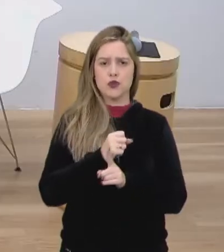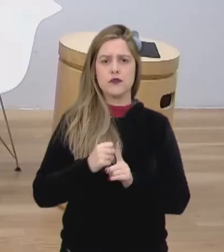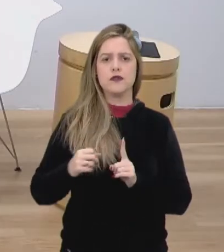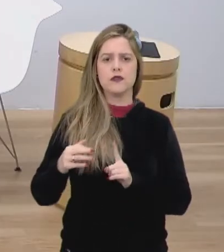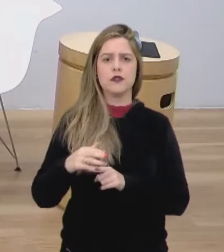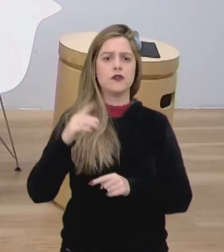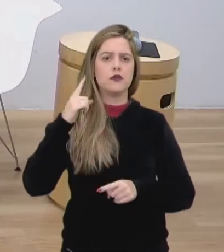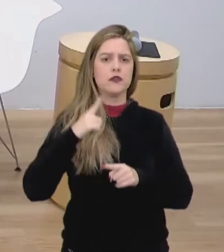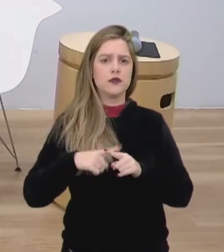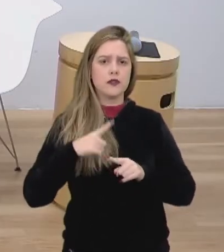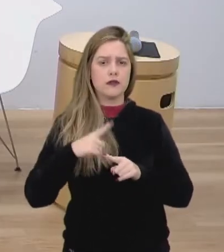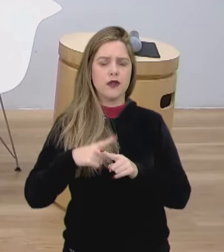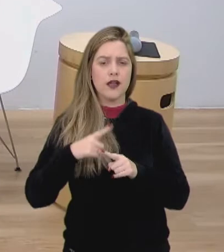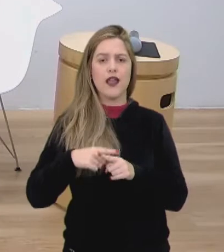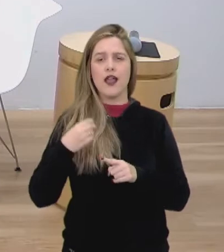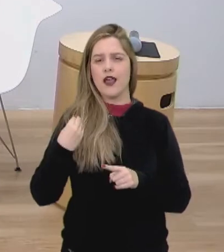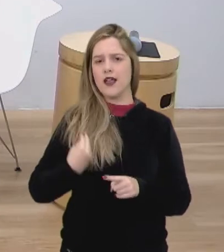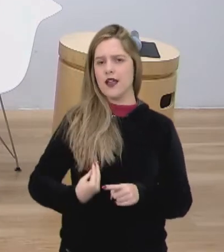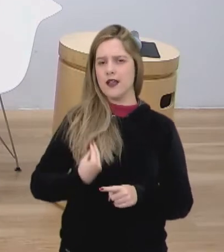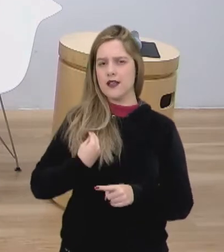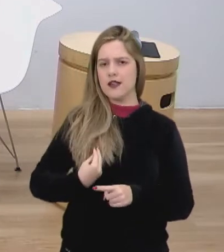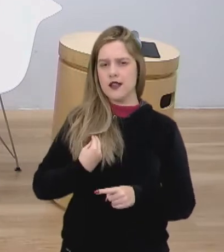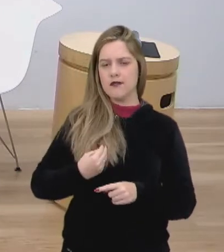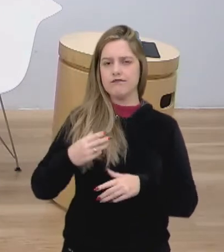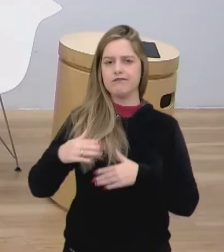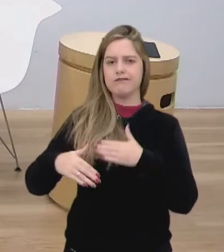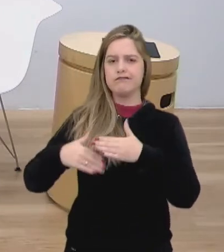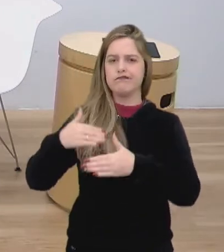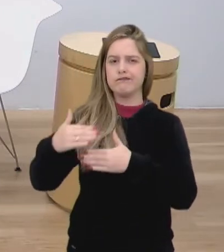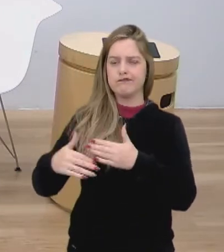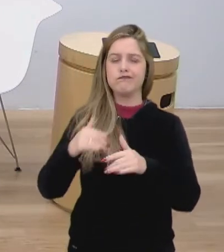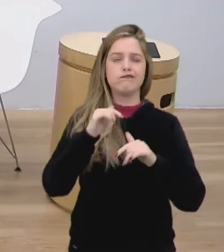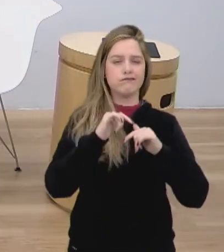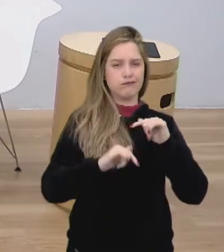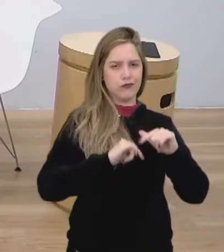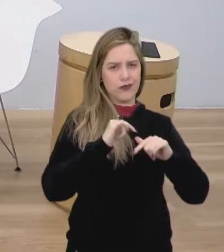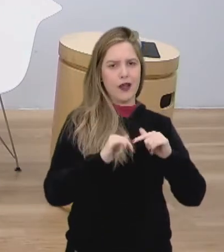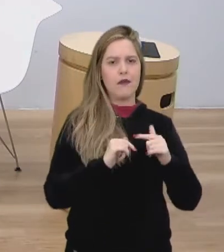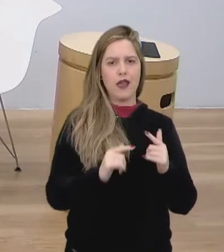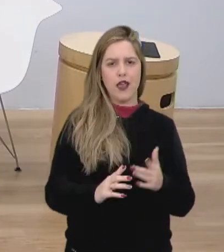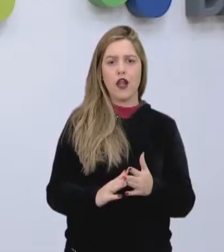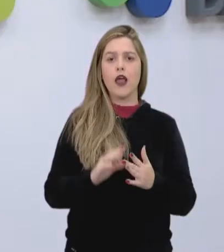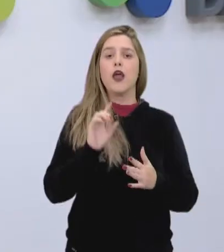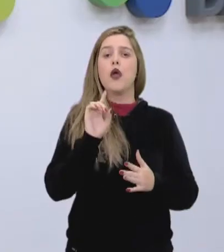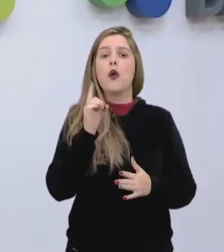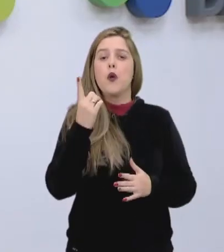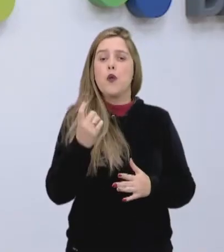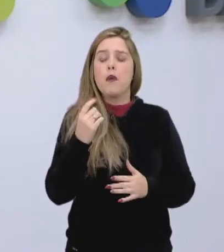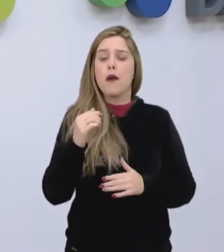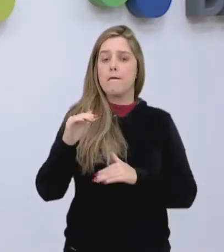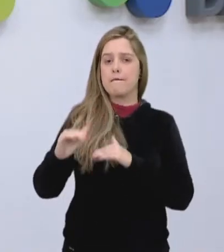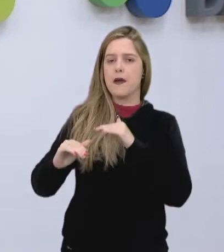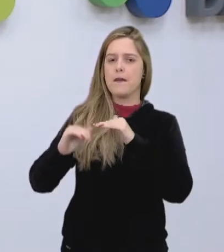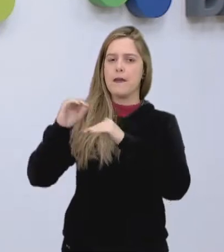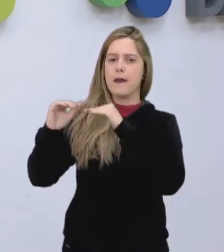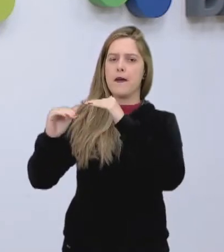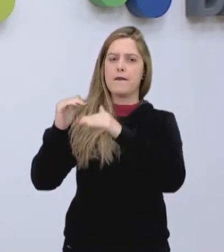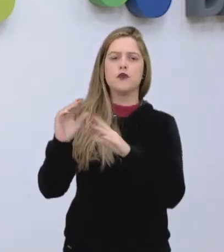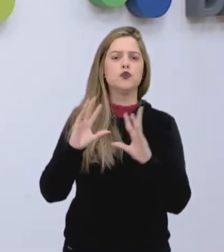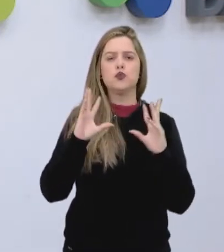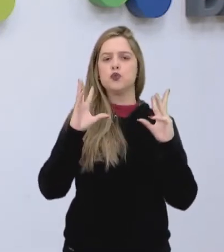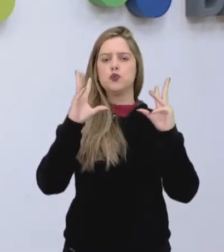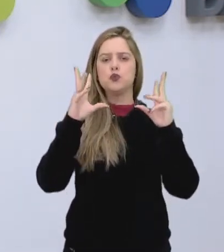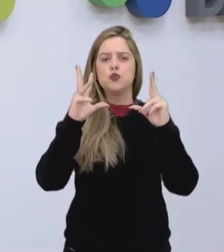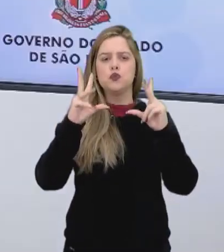Porque ele sobrevive da exploração sistemática do trabalho, numa produtividade onde tudo é